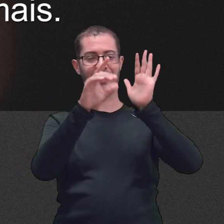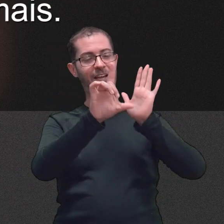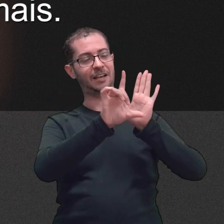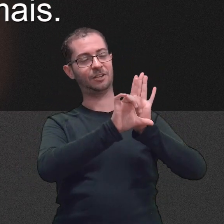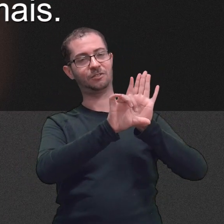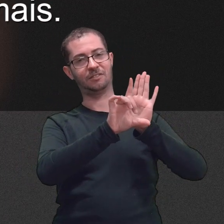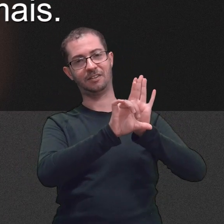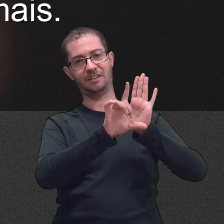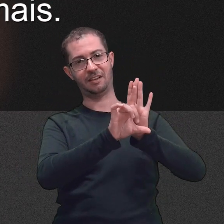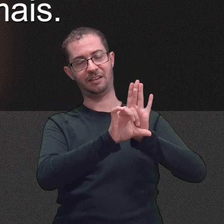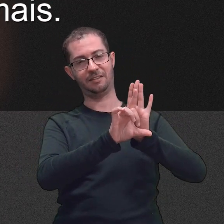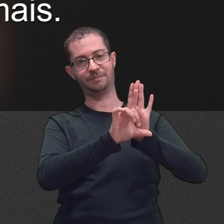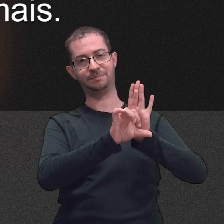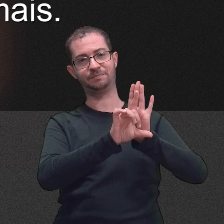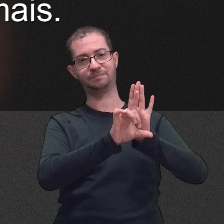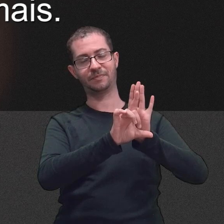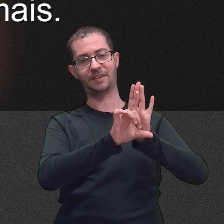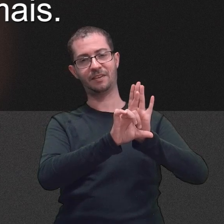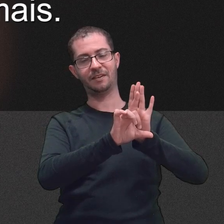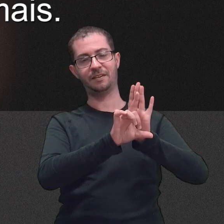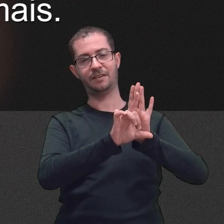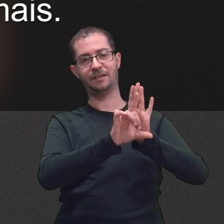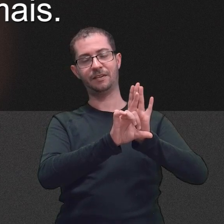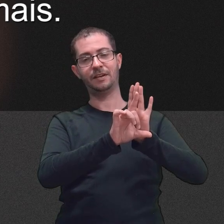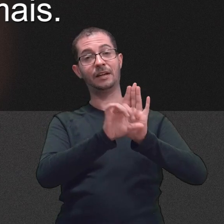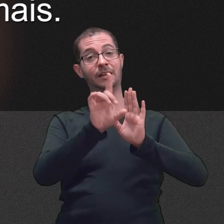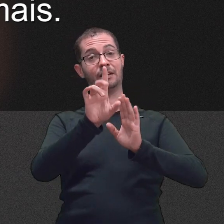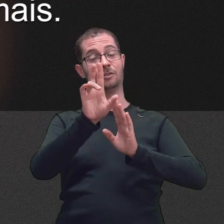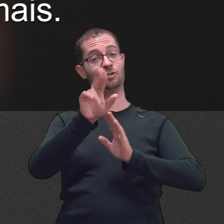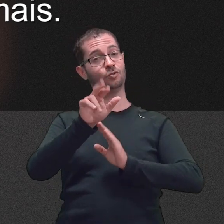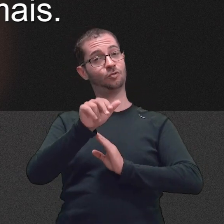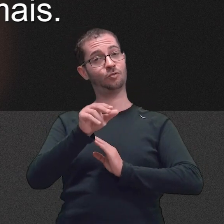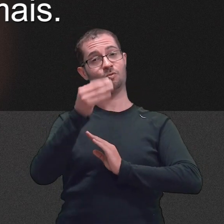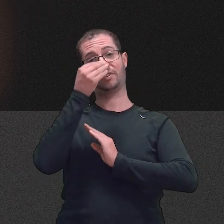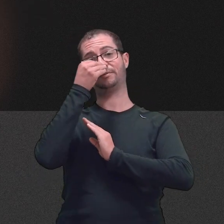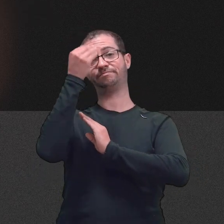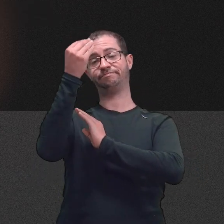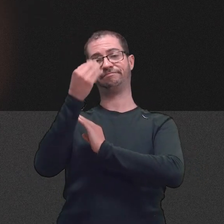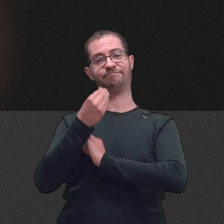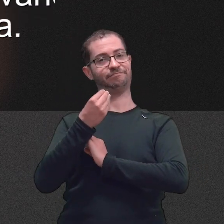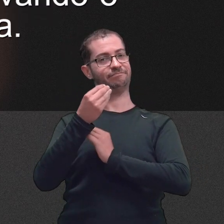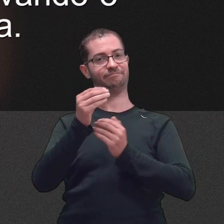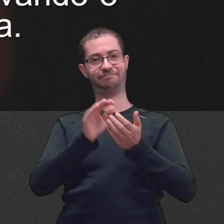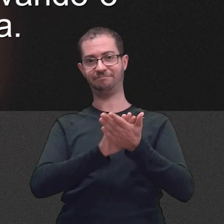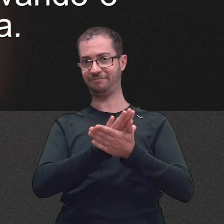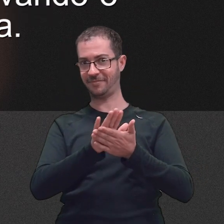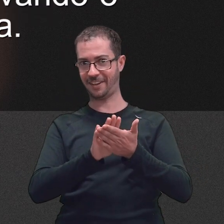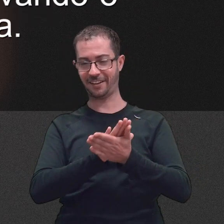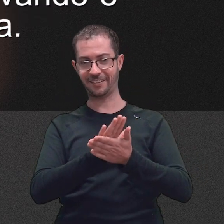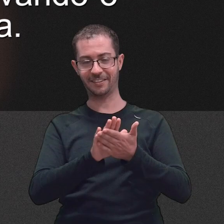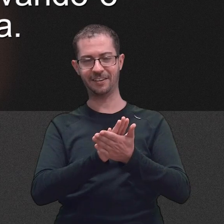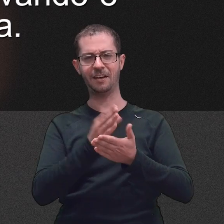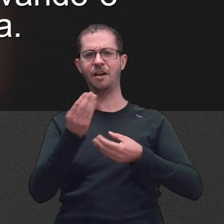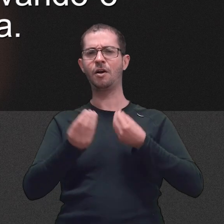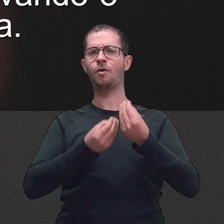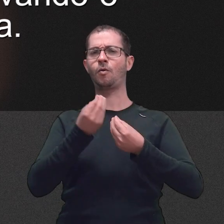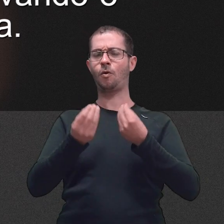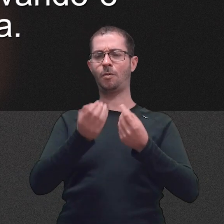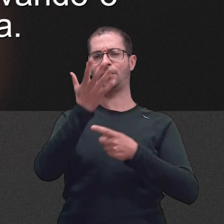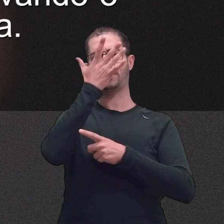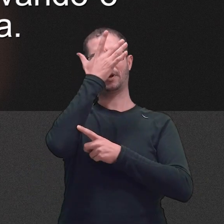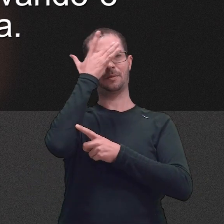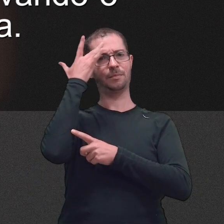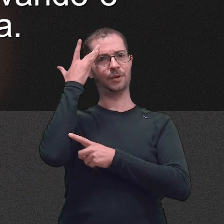me desamparás pares jamais. De que maneira poderá o jovem